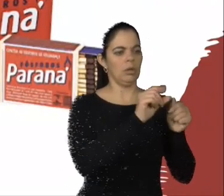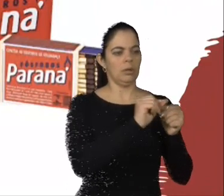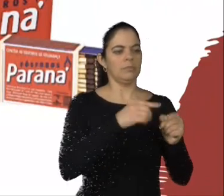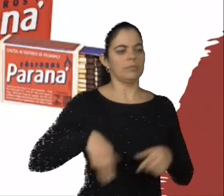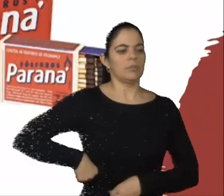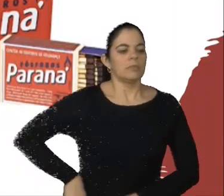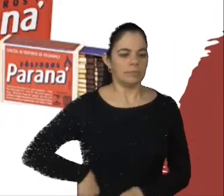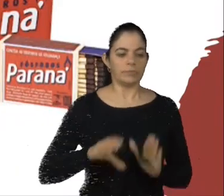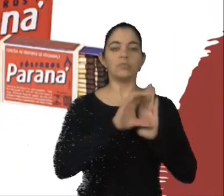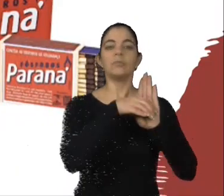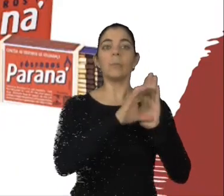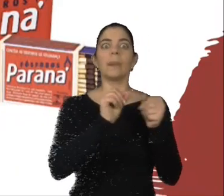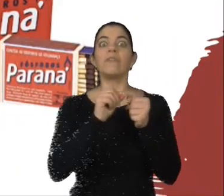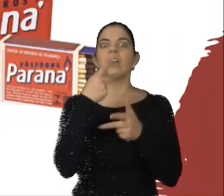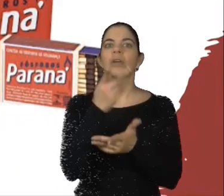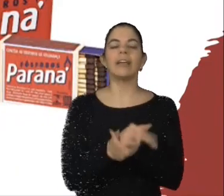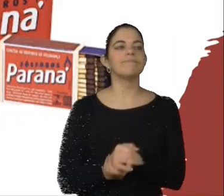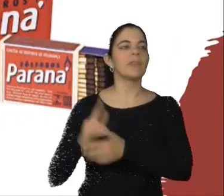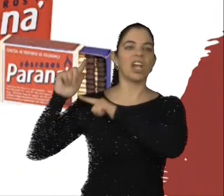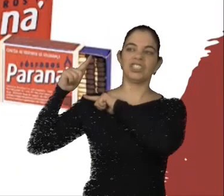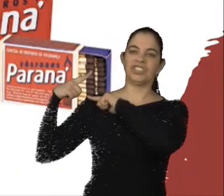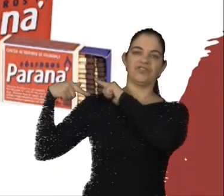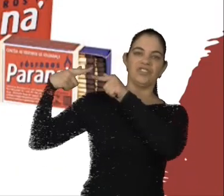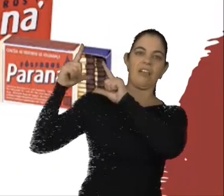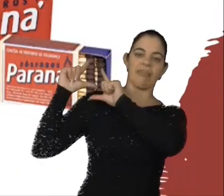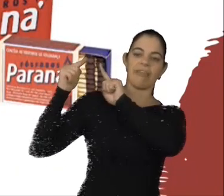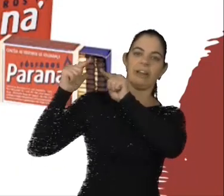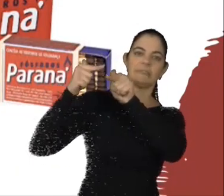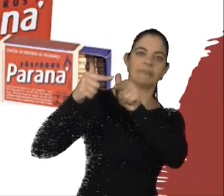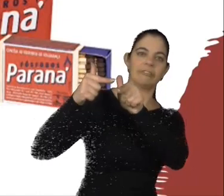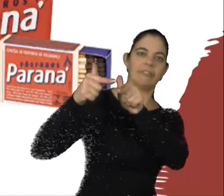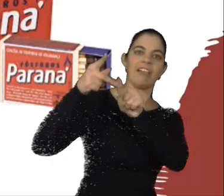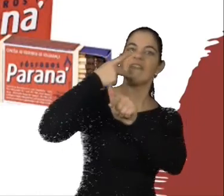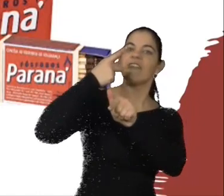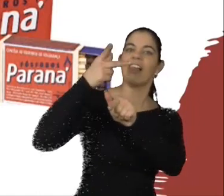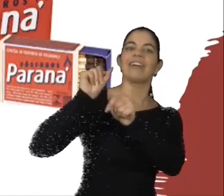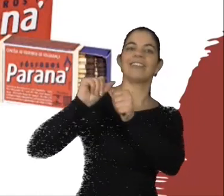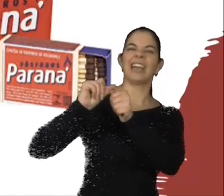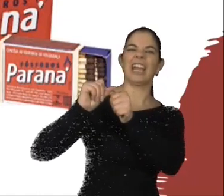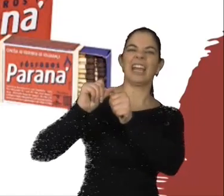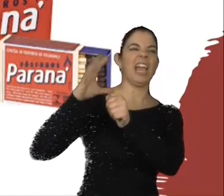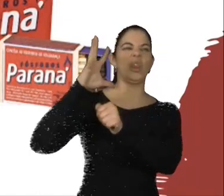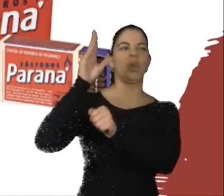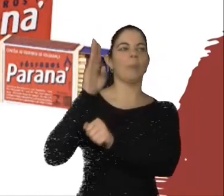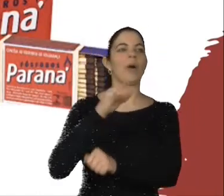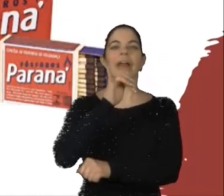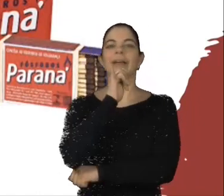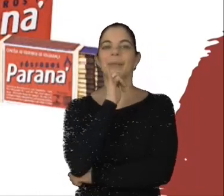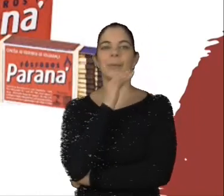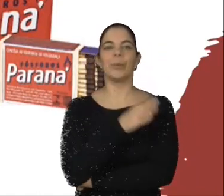hereditariedade. Ou seja, é aquela estrutura, aquelas características que os nossos bisavós